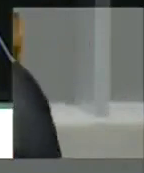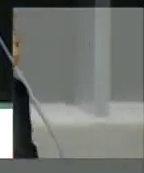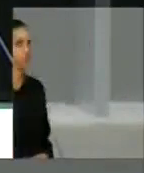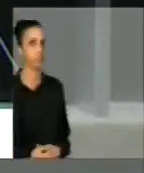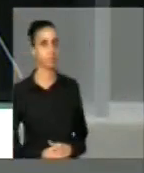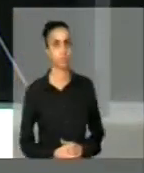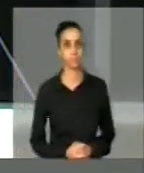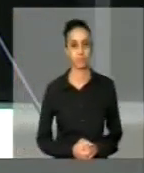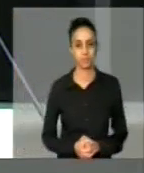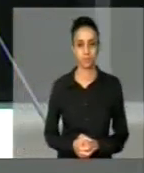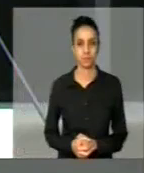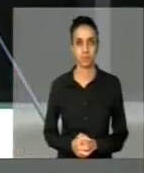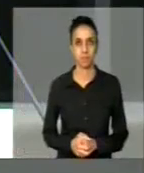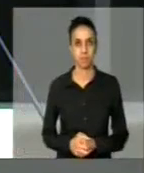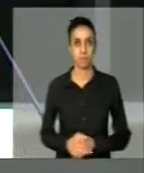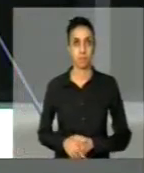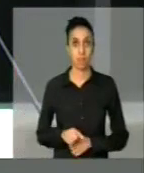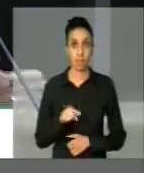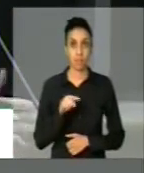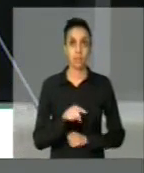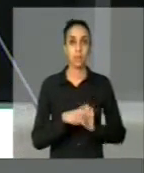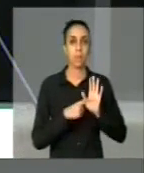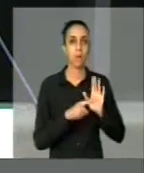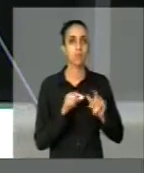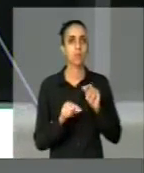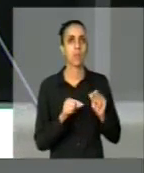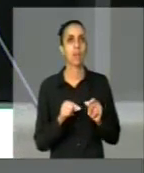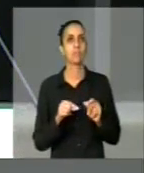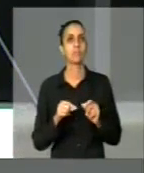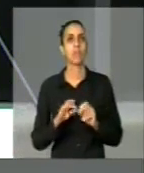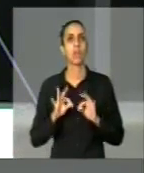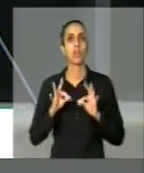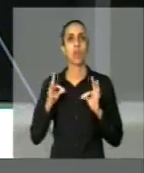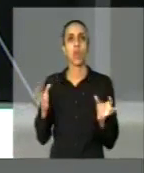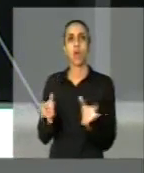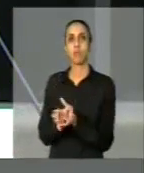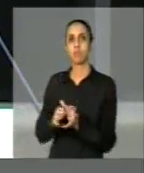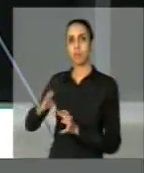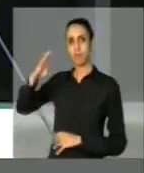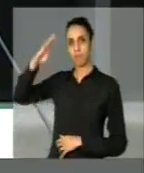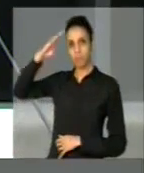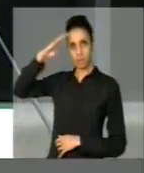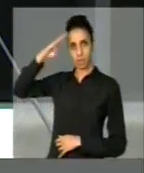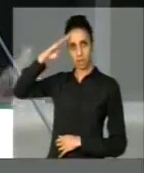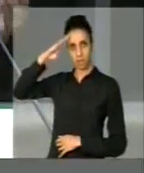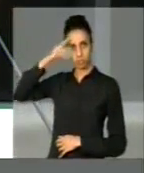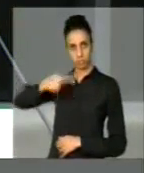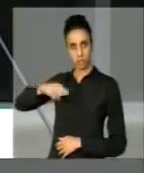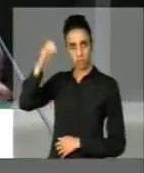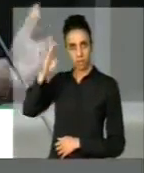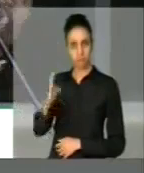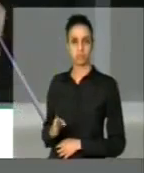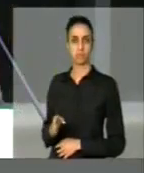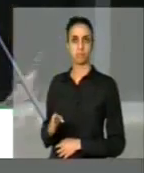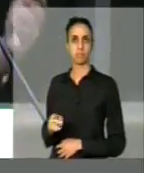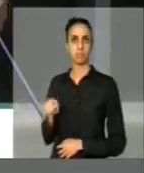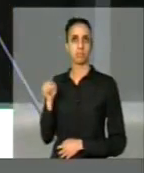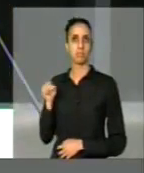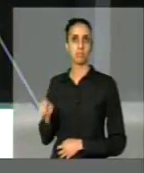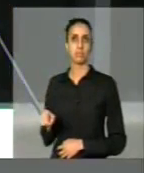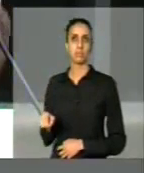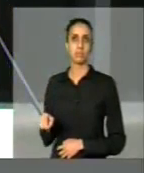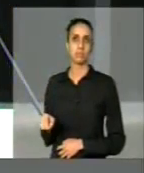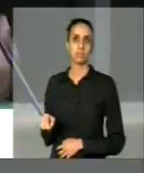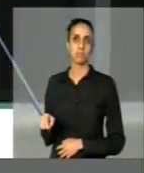é a demonstração de que as Forças Armadas, particularmente o Exército Brasileiro, não está caindo